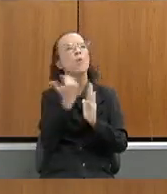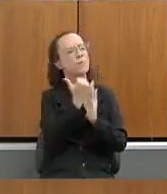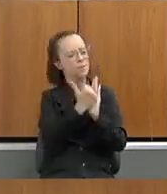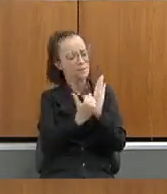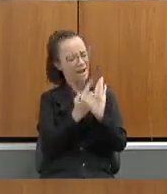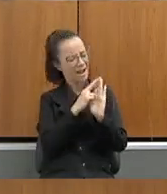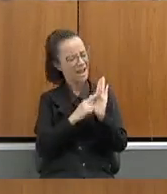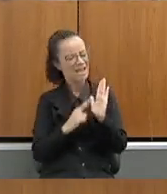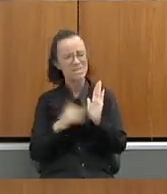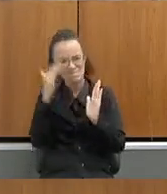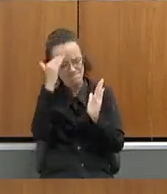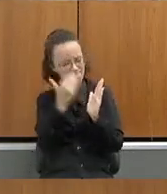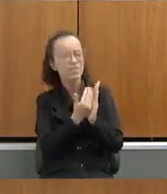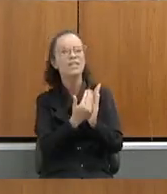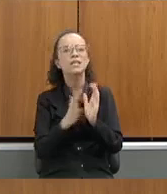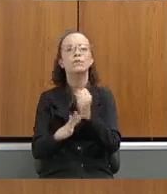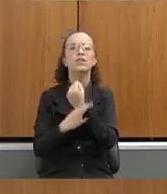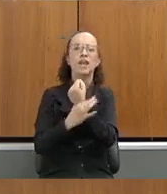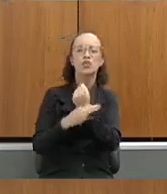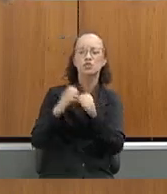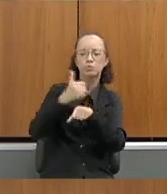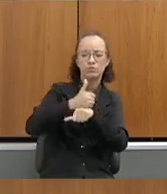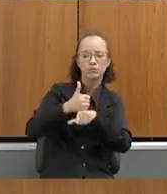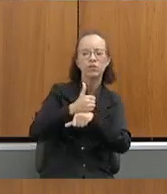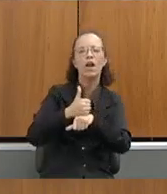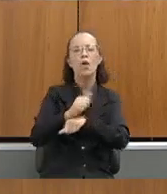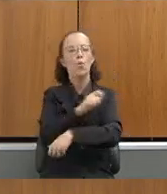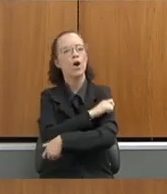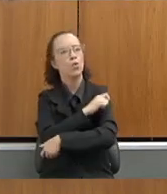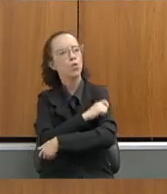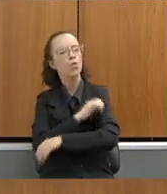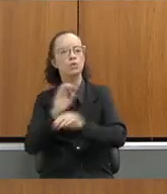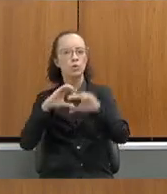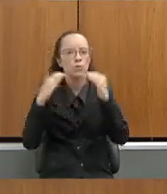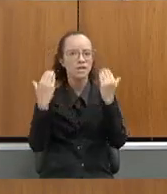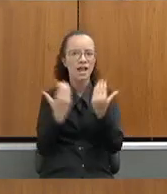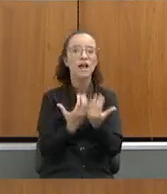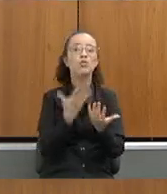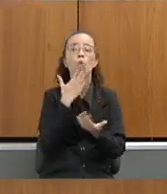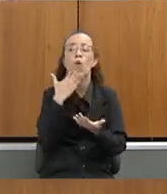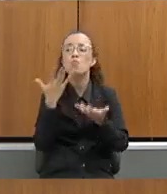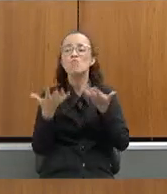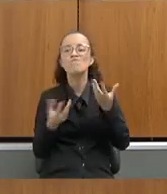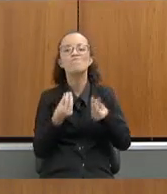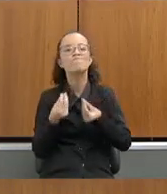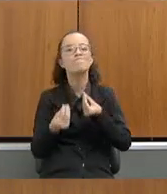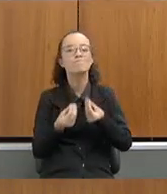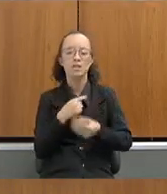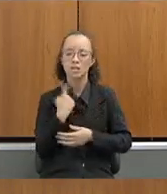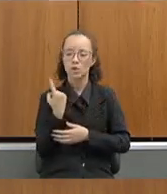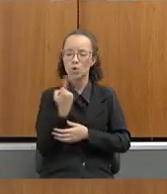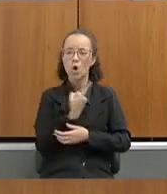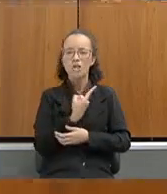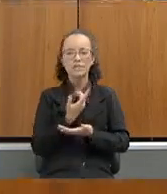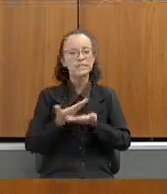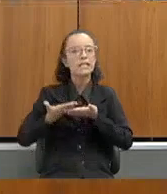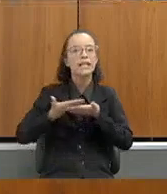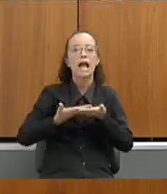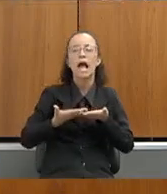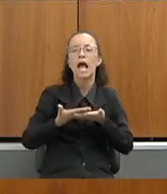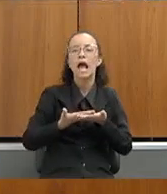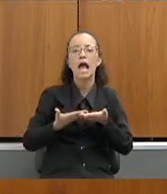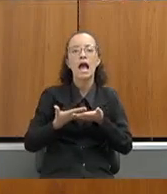protege profissional da educação, que protege aluno, que protege comunidade? E que nós não tentamos tratar o assunto como algo